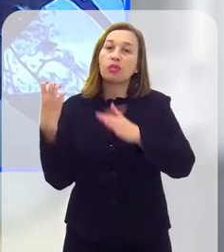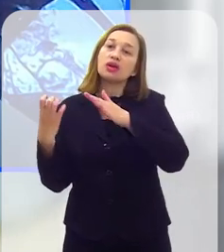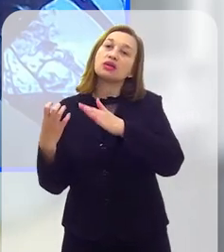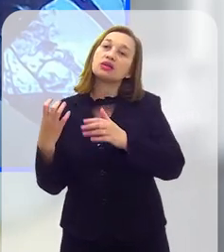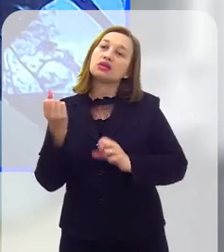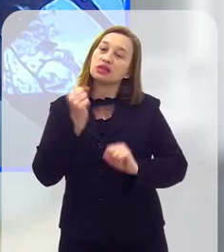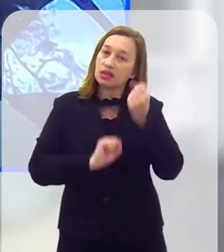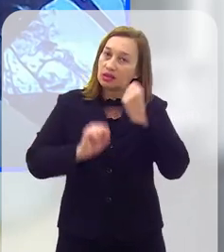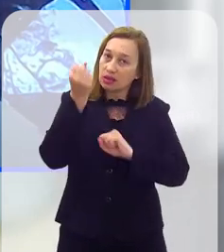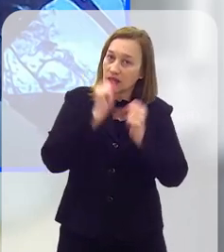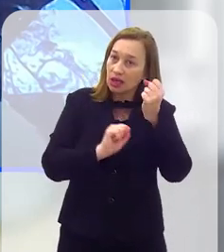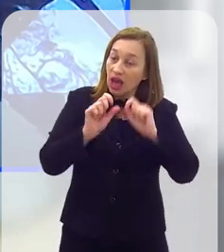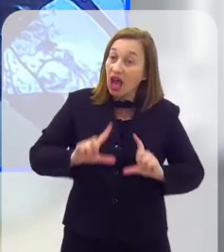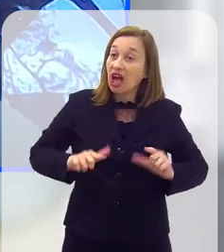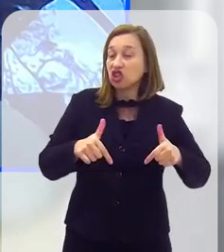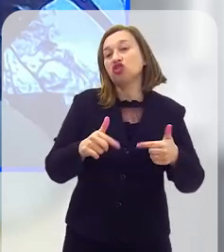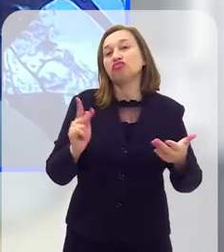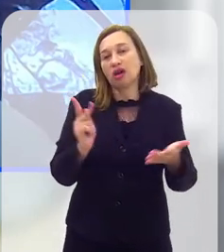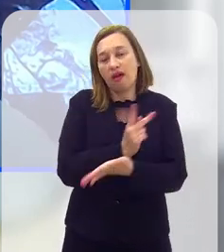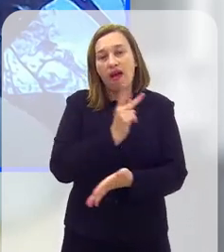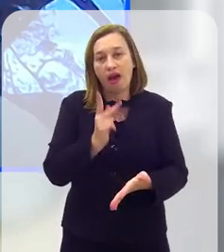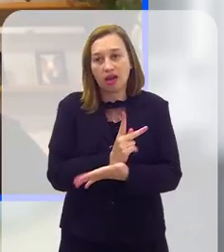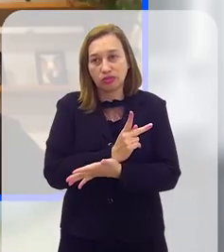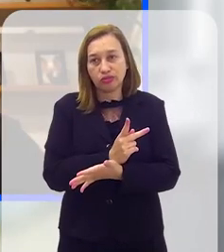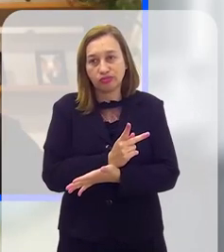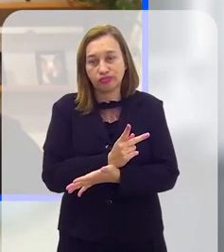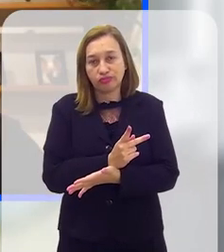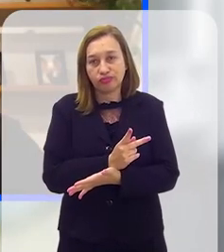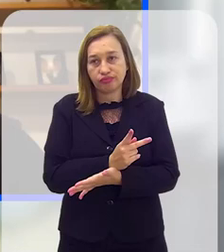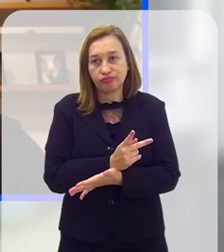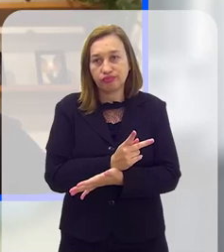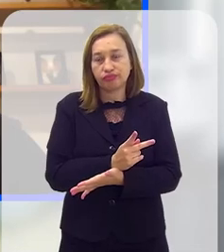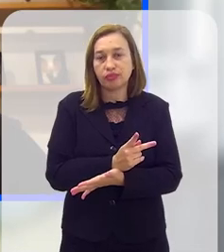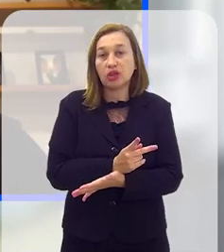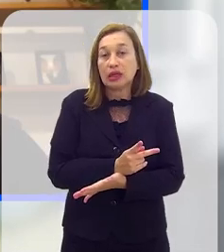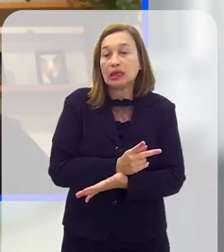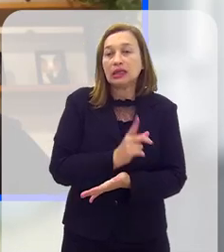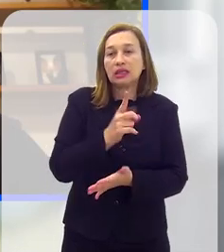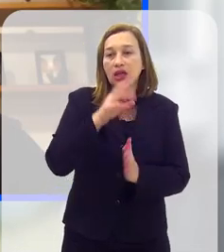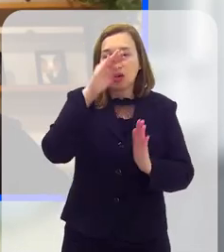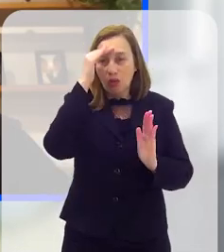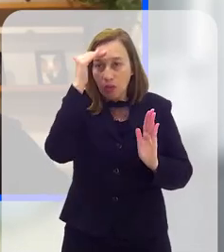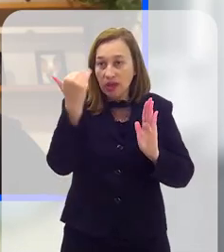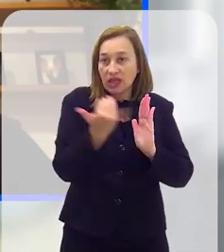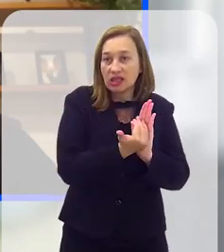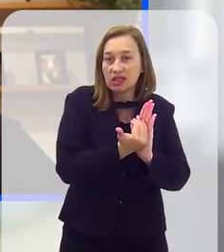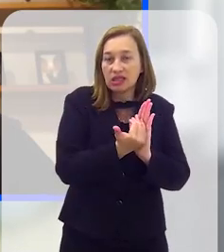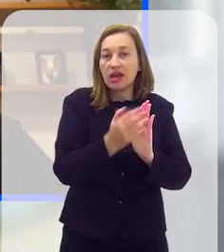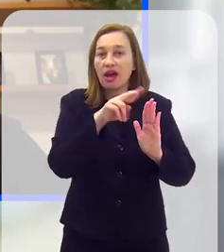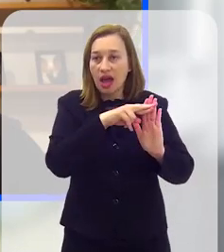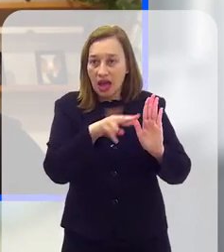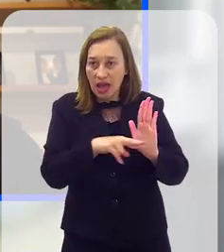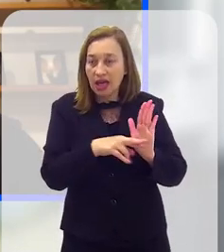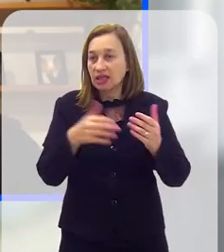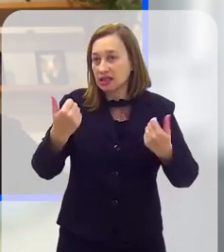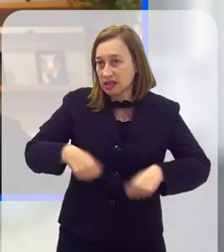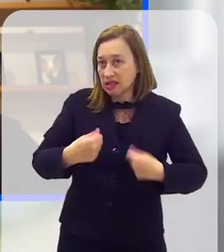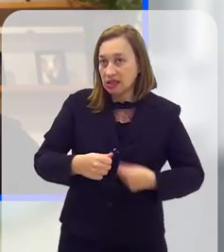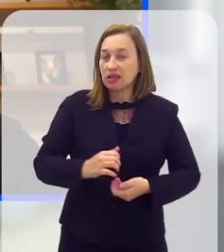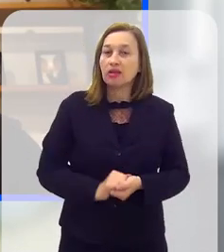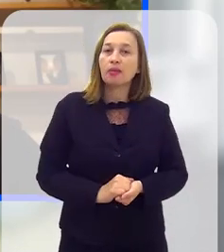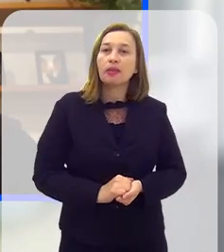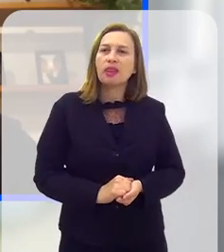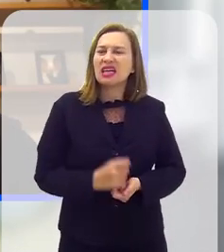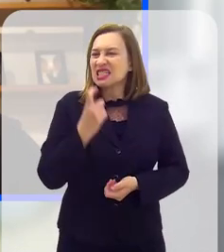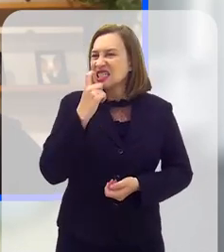próprias companhias que podem estar operando de forma a não atender a toda a plenitude que deveria.